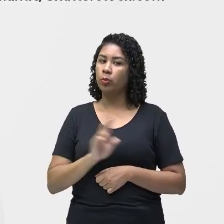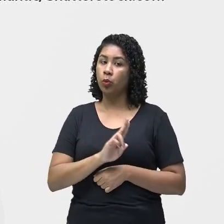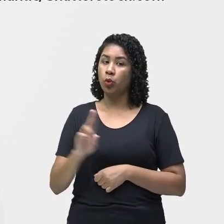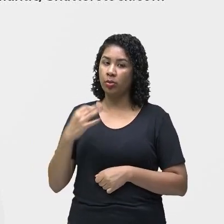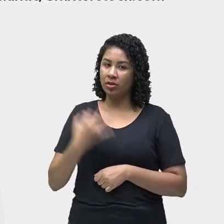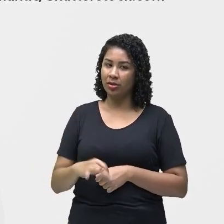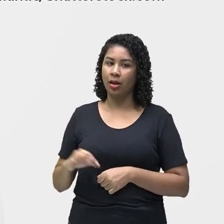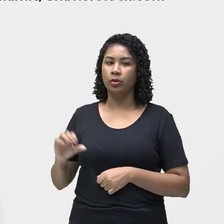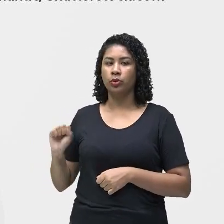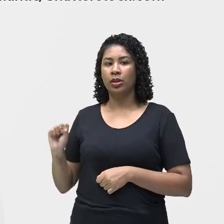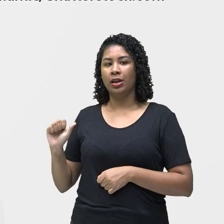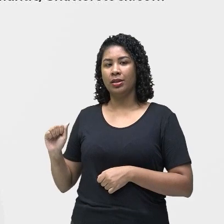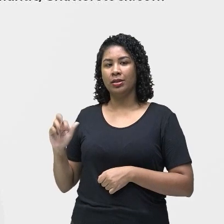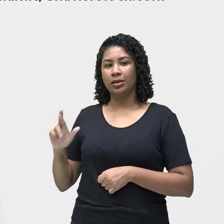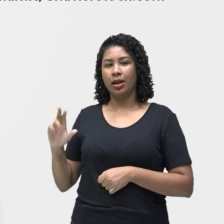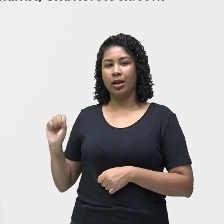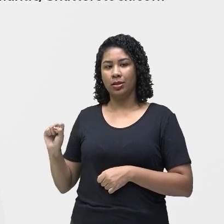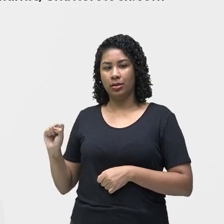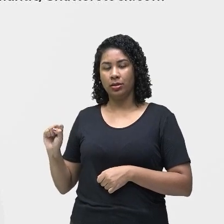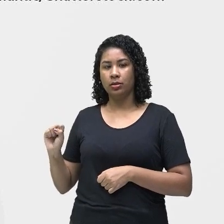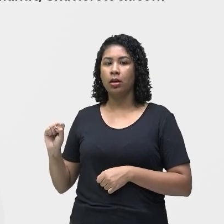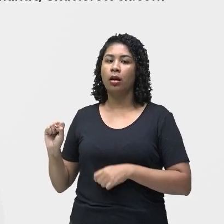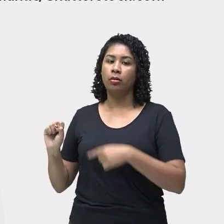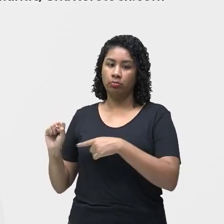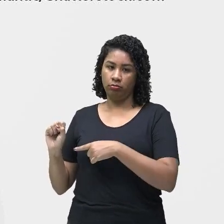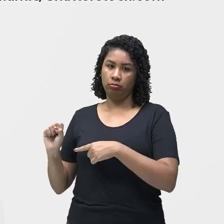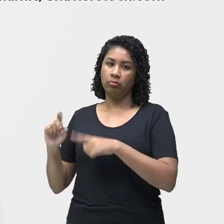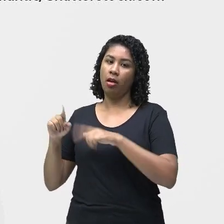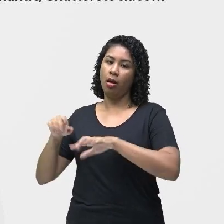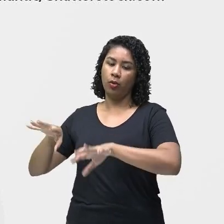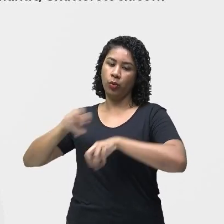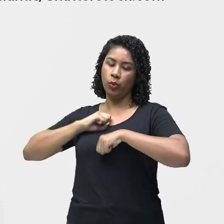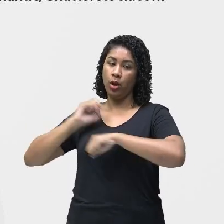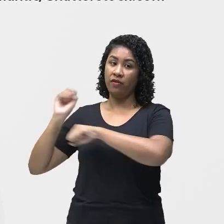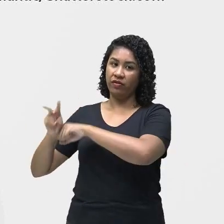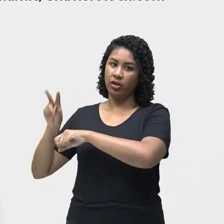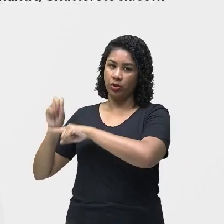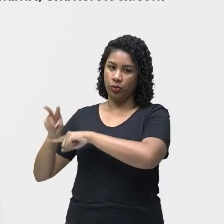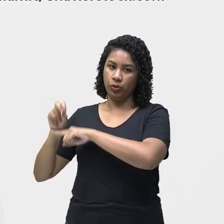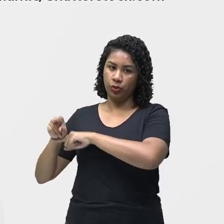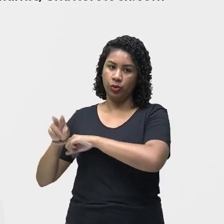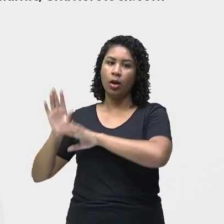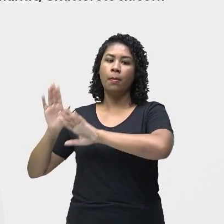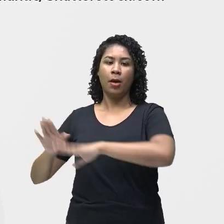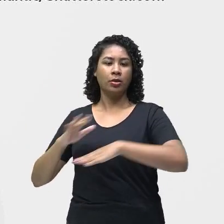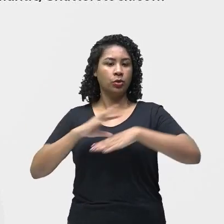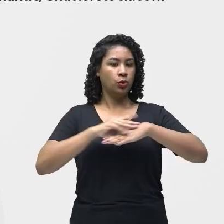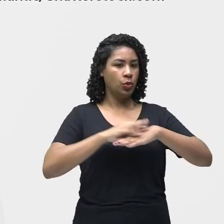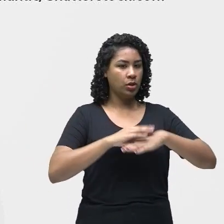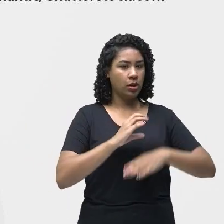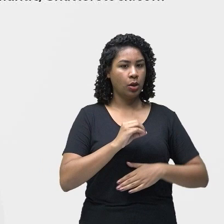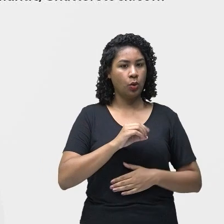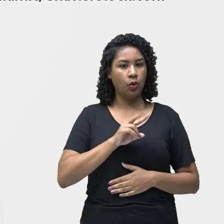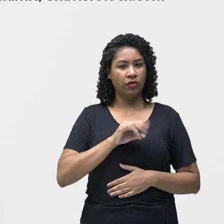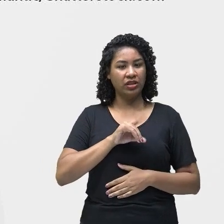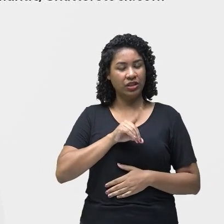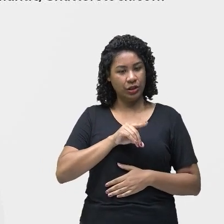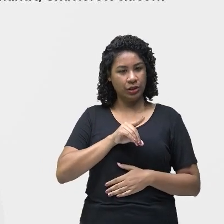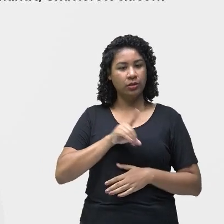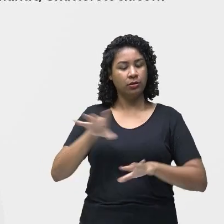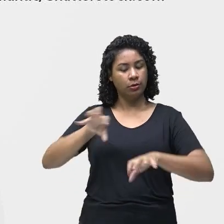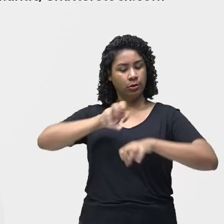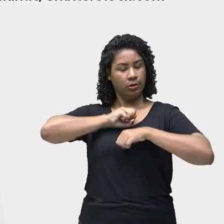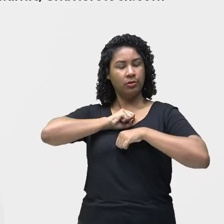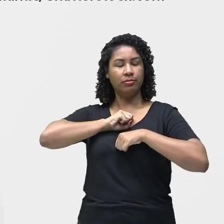doença é COVID, tá? É a doença que se manifesta em nós, seres humanos, após a infecção